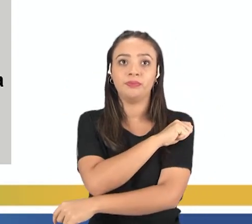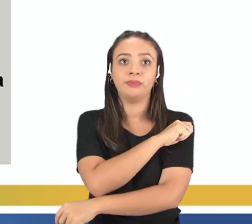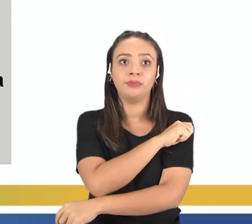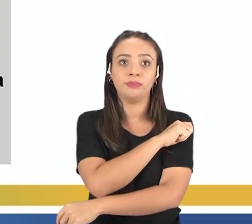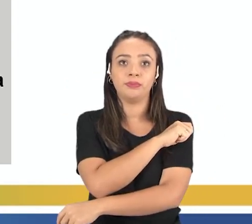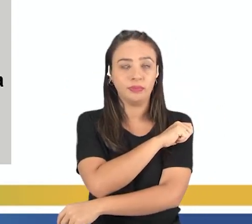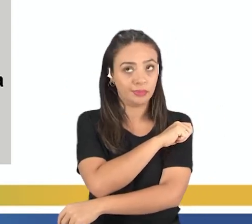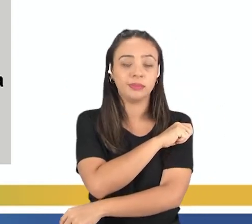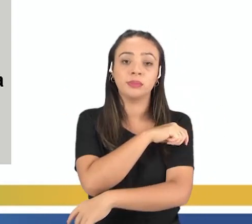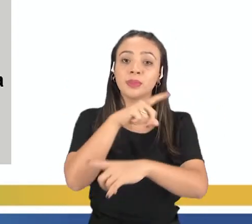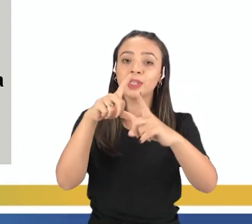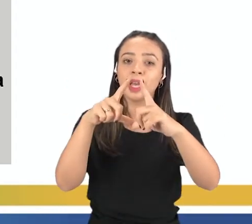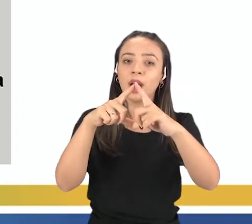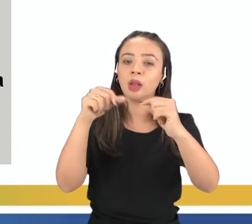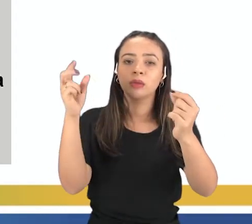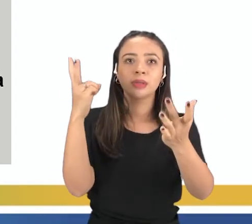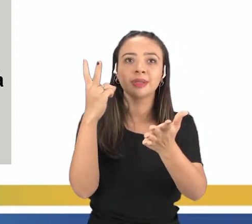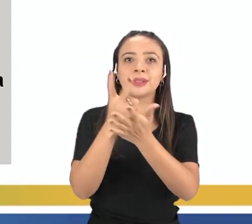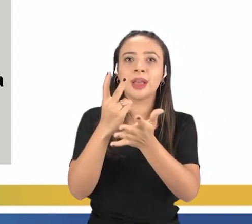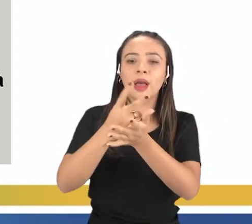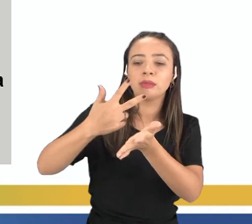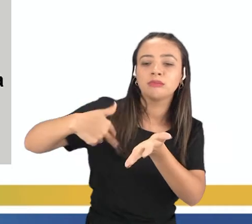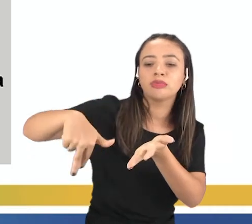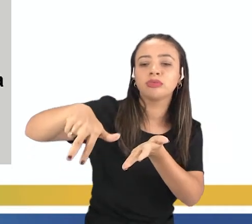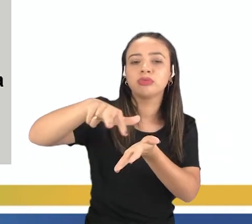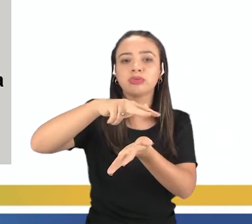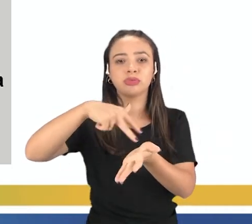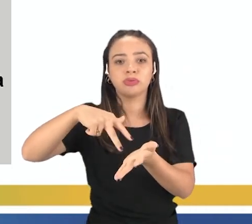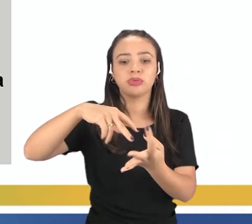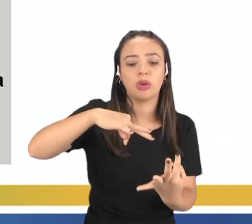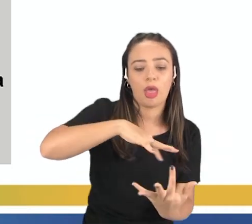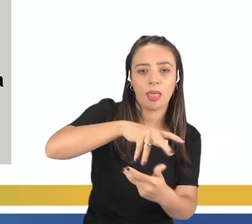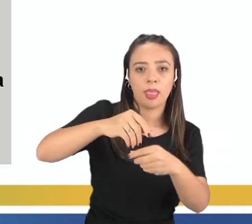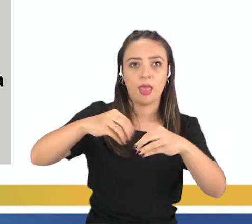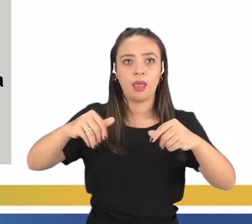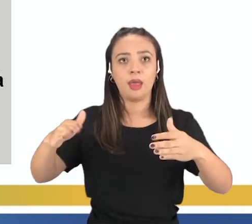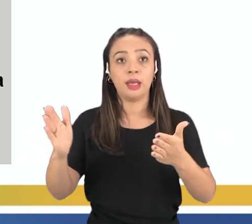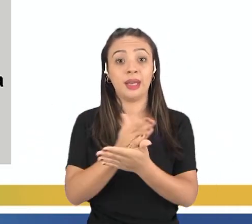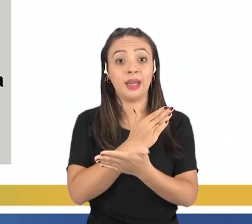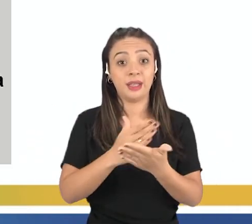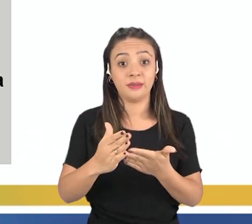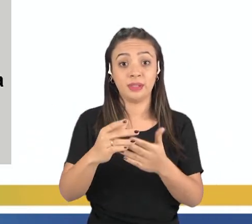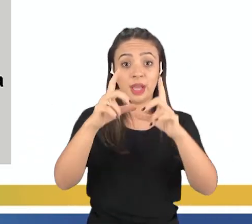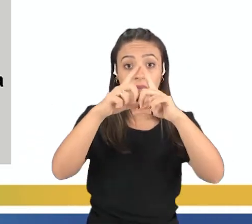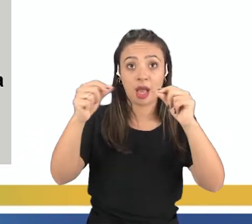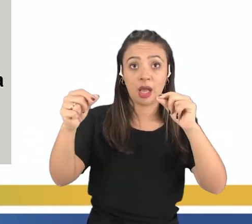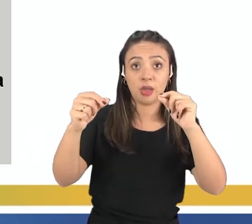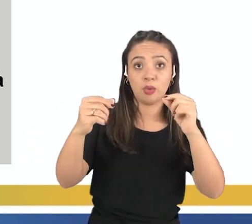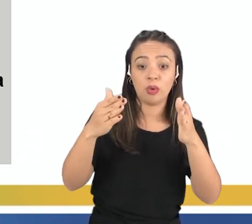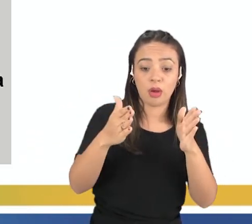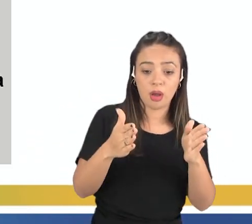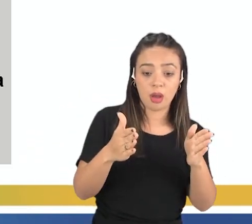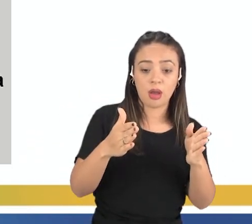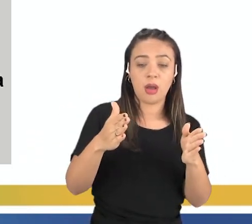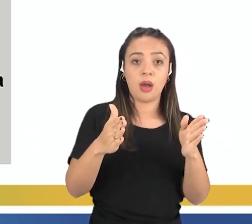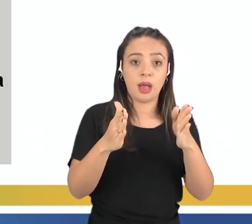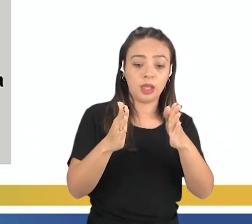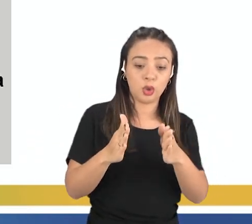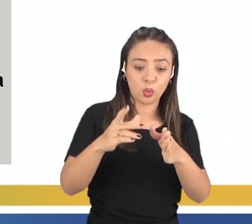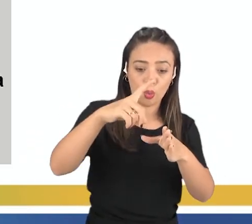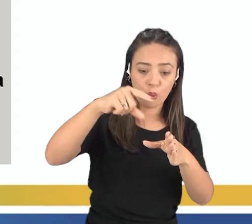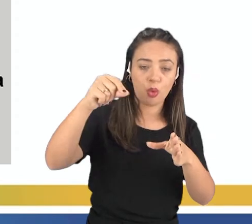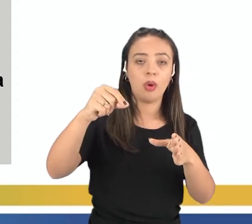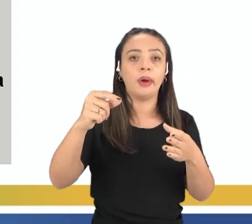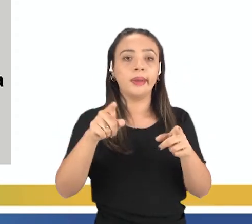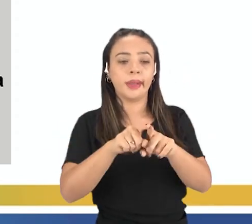poema A Lua está em um eterno balé em torno da Terra. Ora, a Lua está entre o Sol e a Terra. Ora, a Terra está entre o Sol e a Lua.